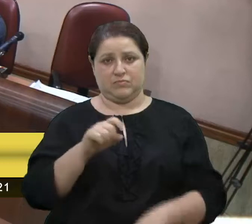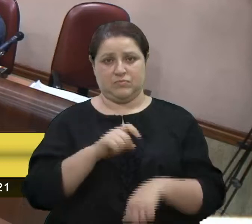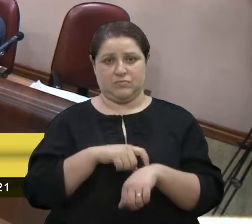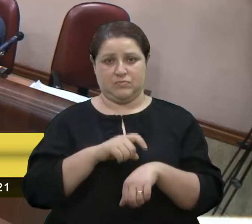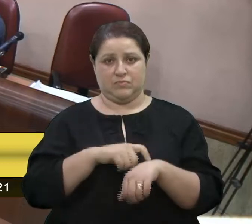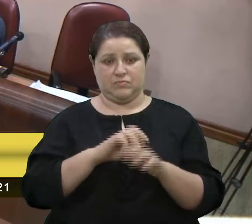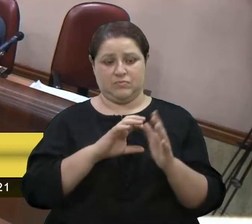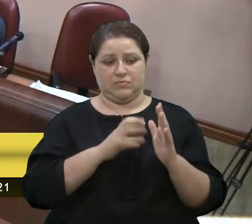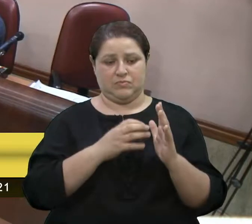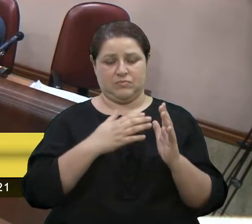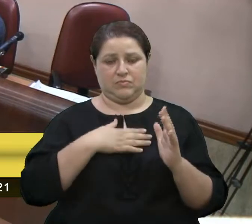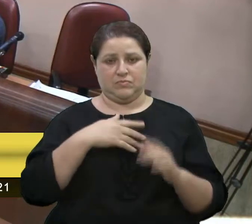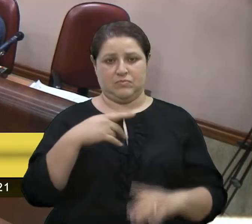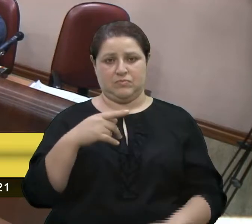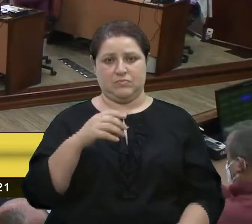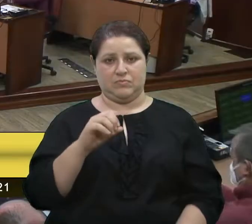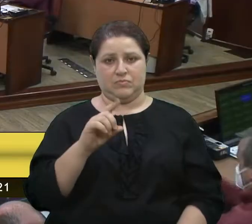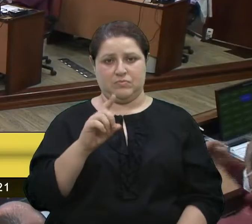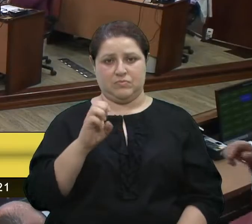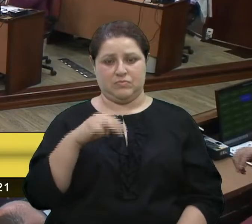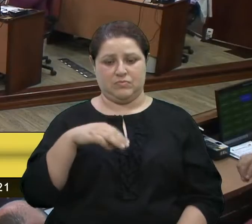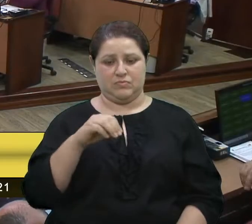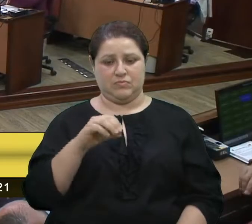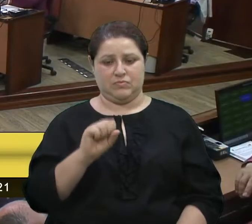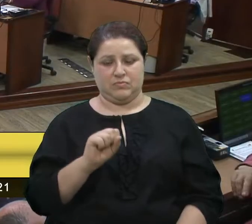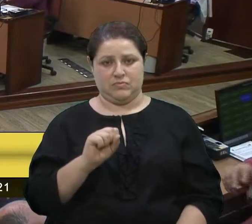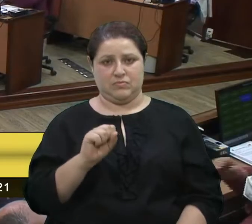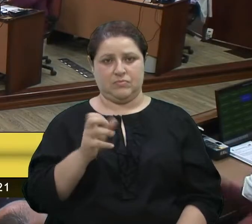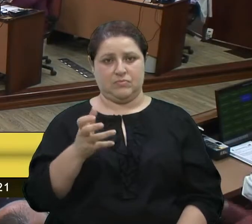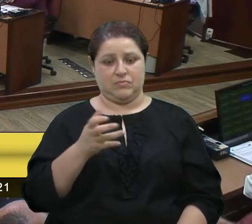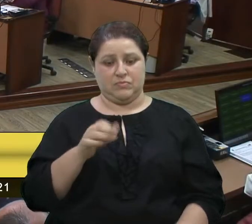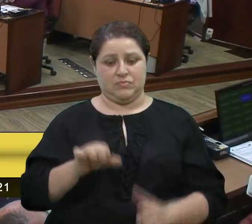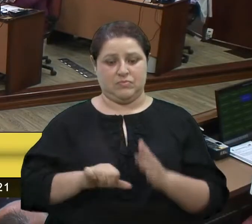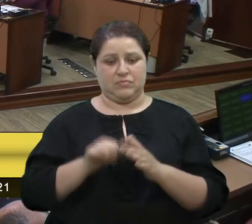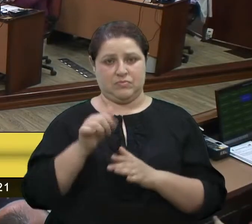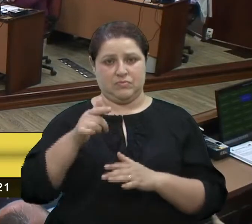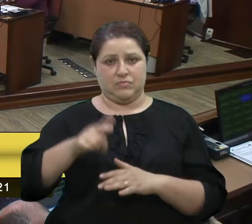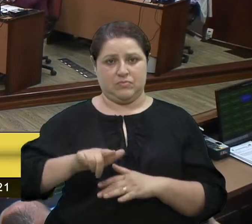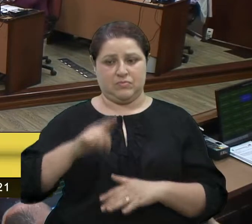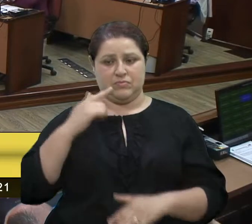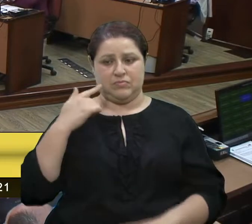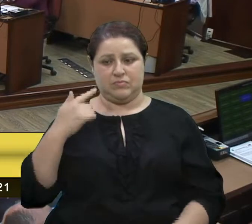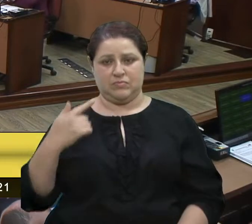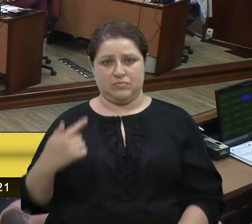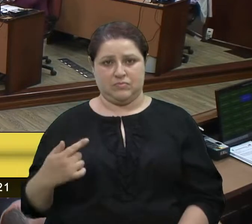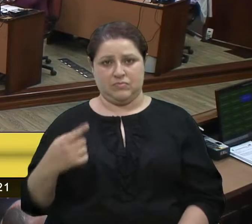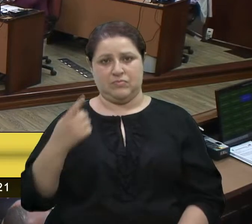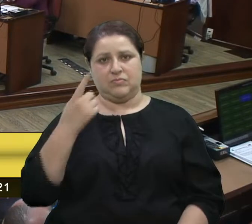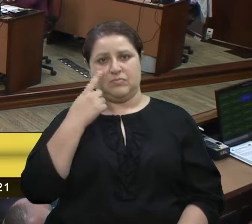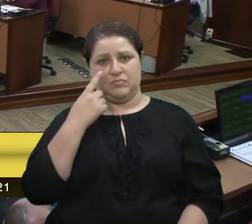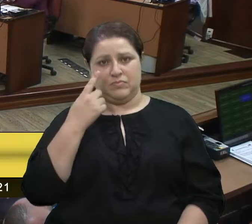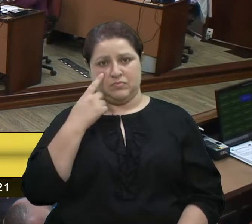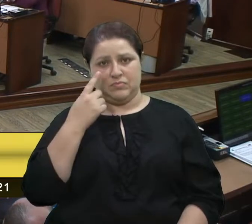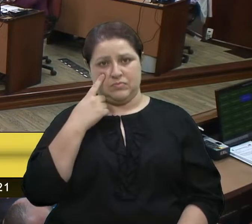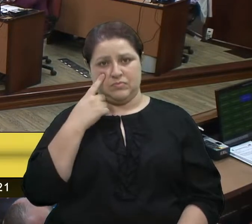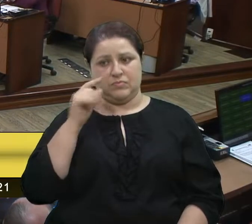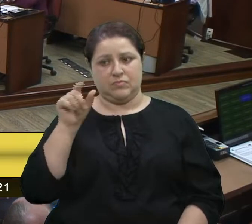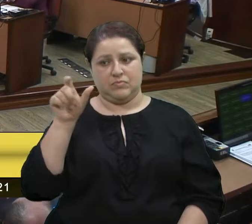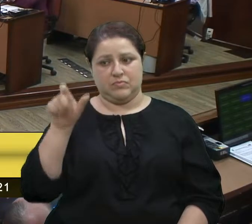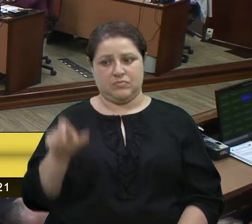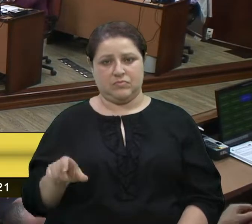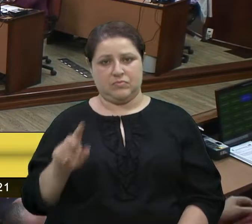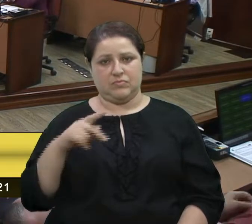Meu partido? Primeiramente, queria mais uma vez, vereadora Gladys, olha que ser humano que a senhora é.